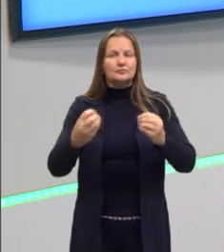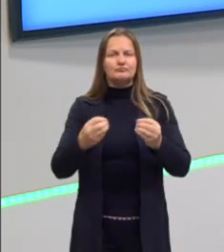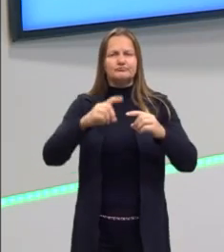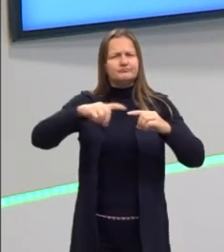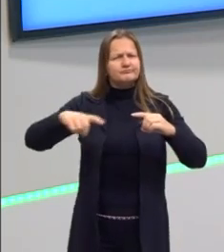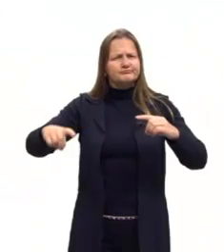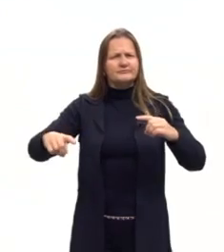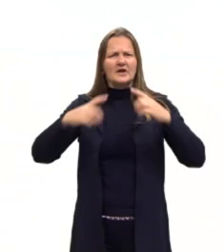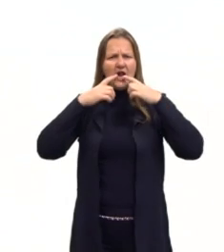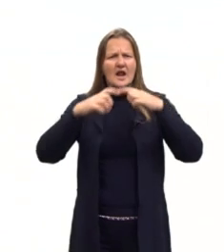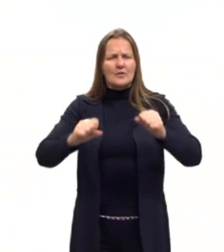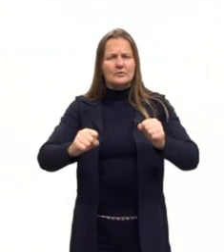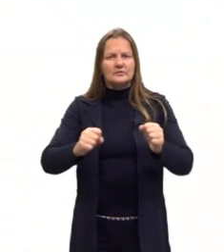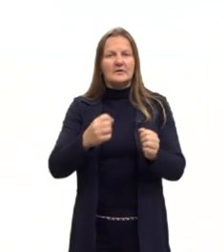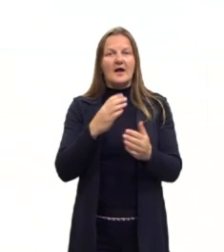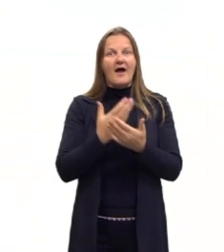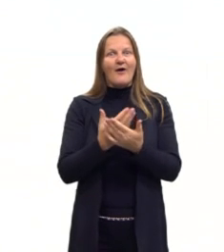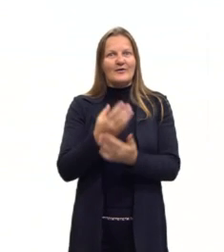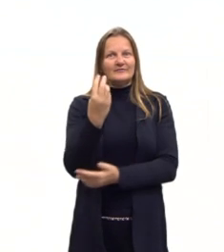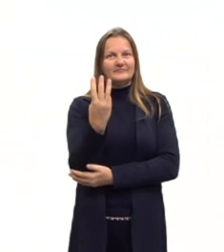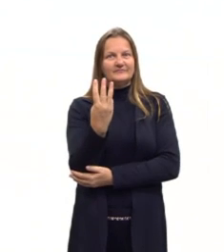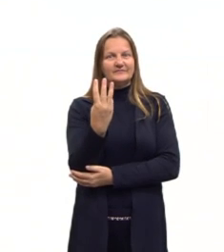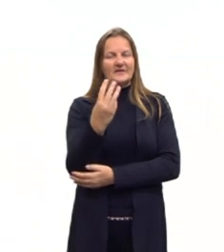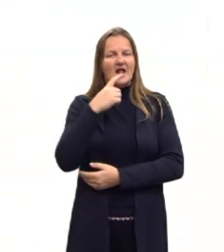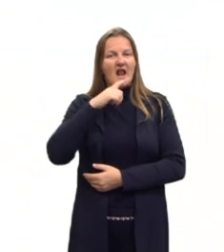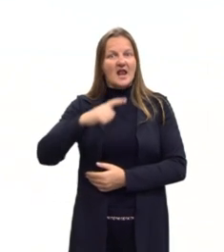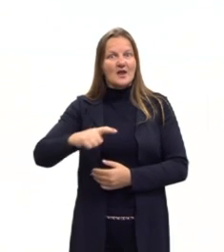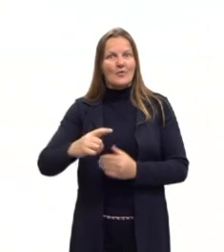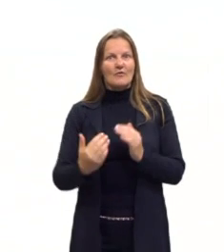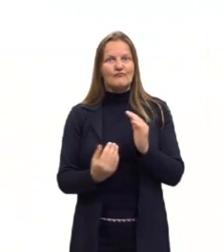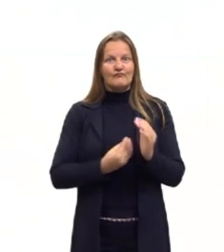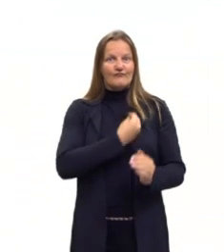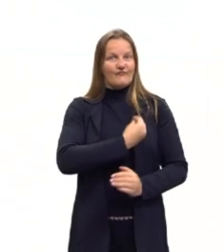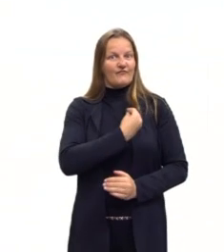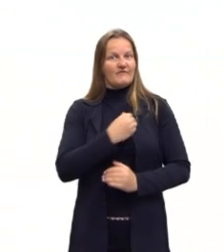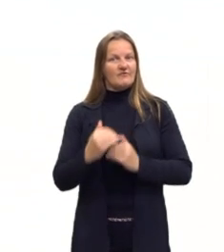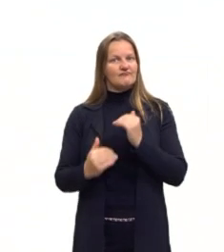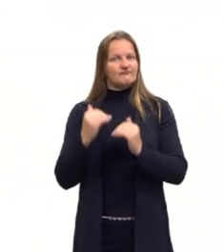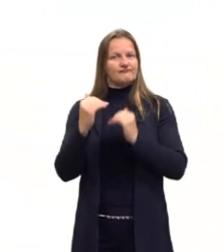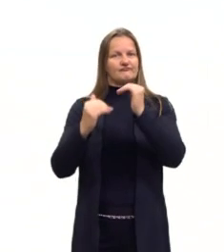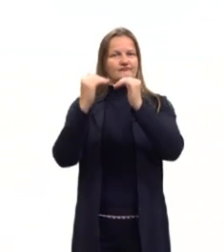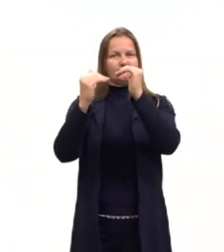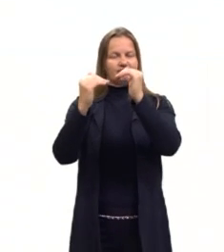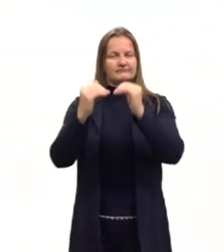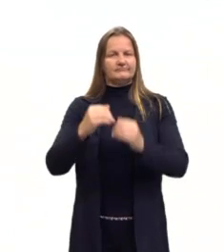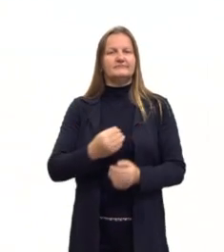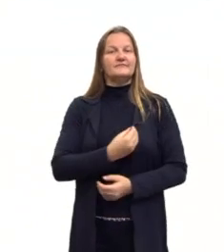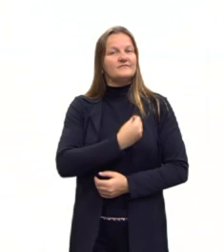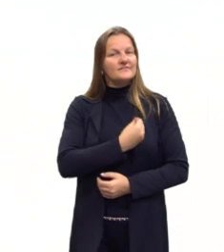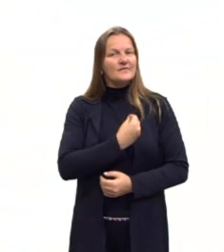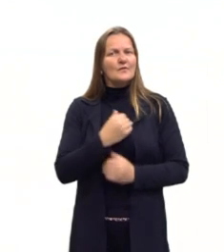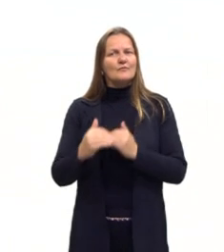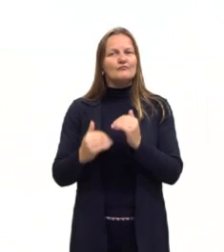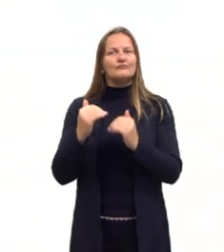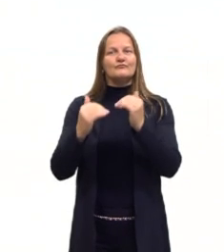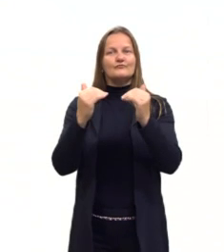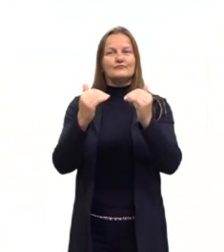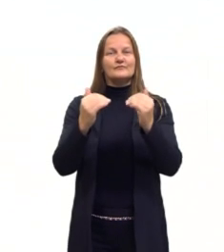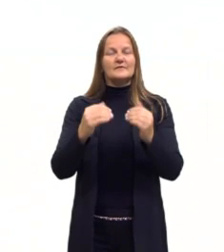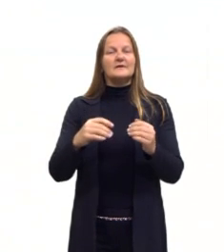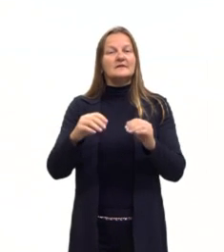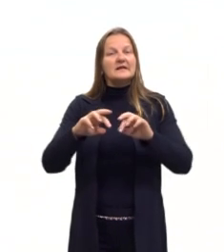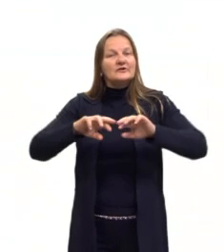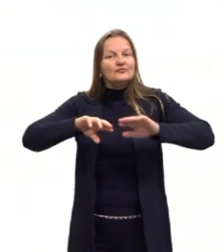lá na nossa aula 3, que a língua evolui através do tempo, a gente está dizendo que a nossa língua